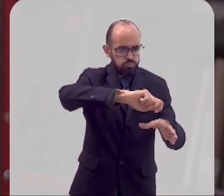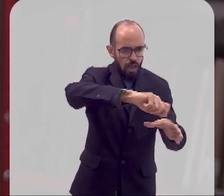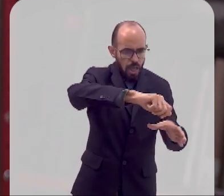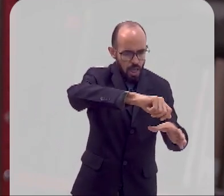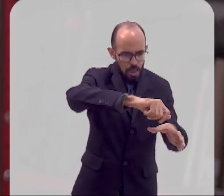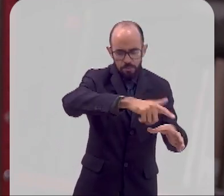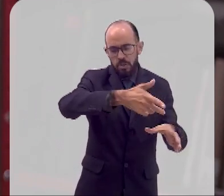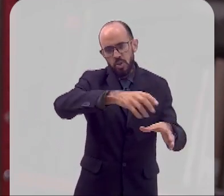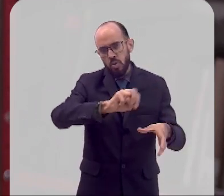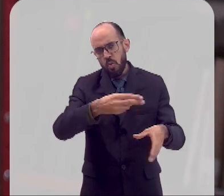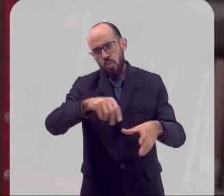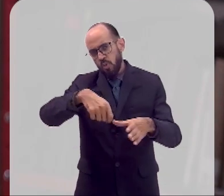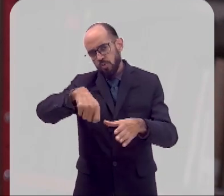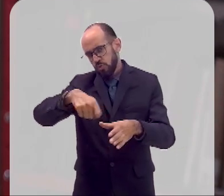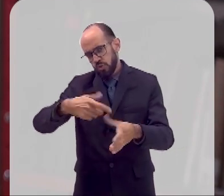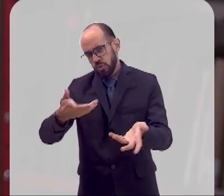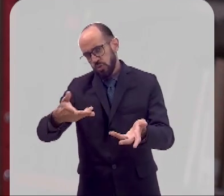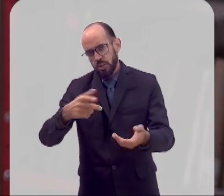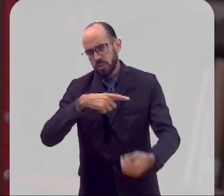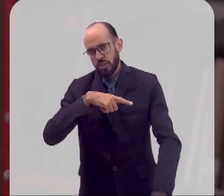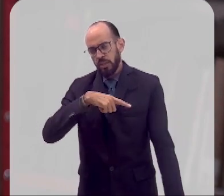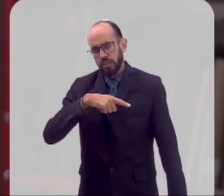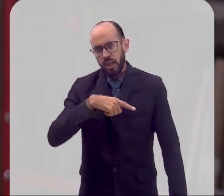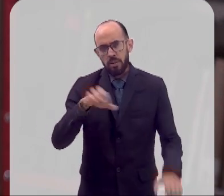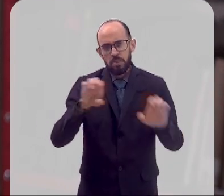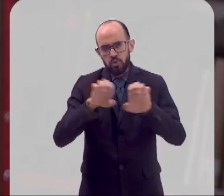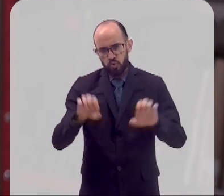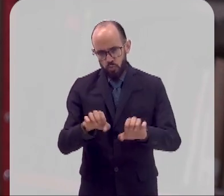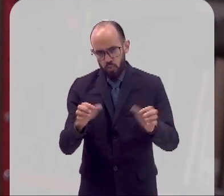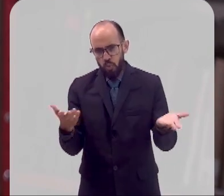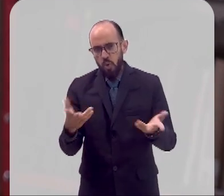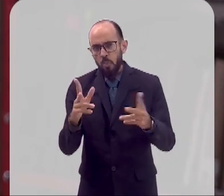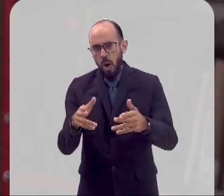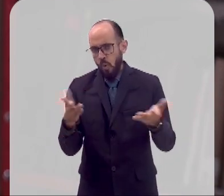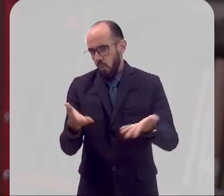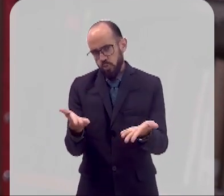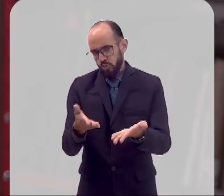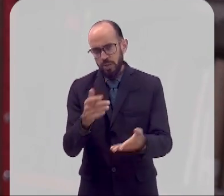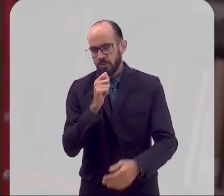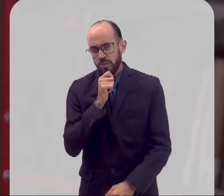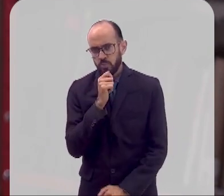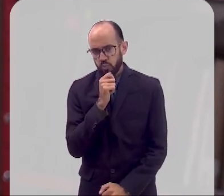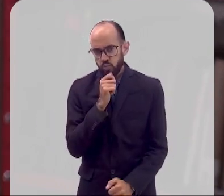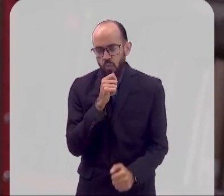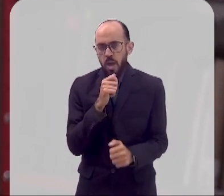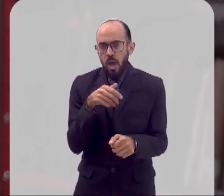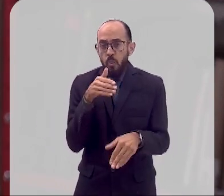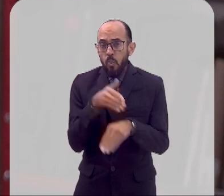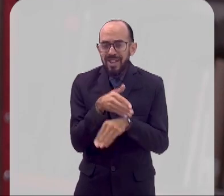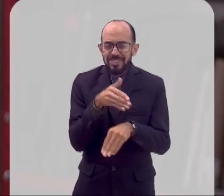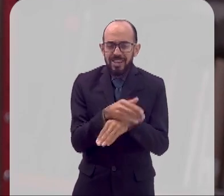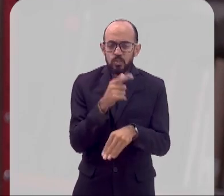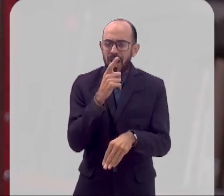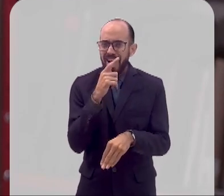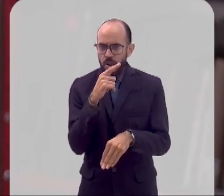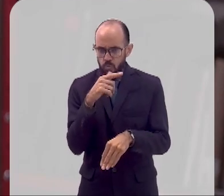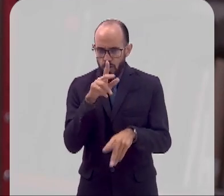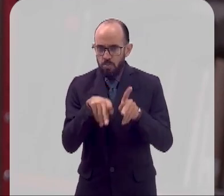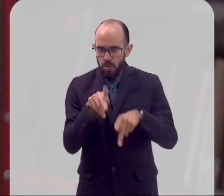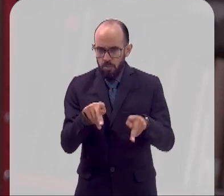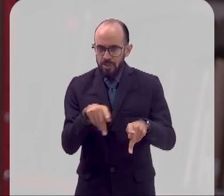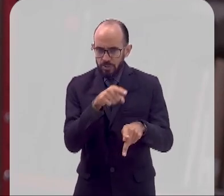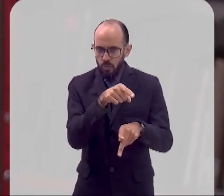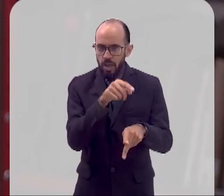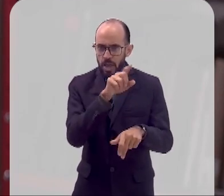existem postos de abastecimento, uma infraestrutura desse tamanho. Não, na verdade, naquela época, o acesso à água, o acesso da